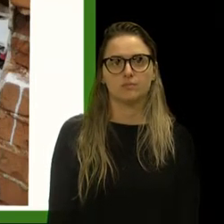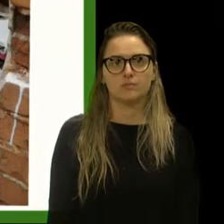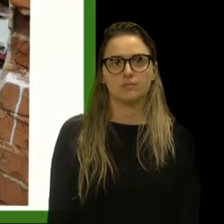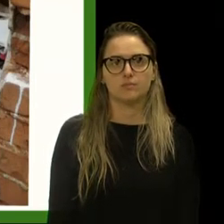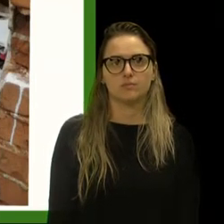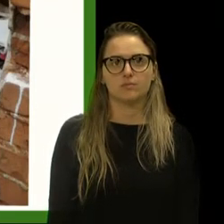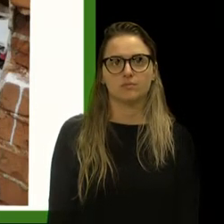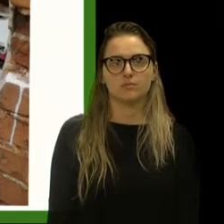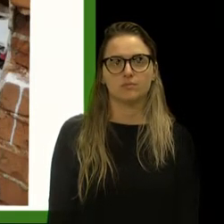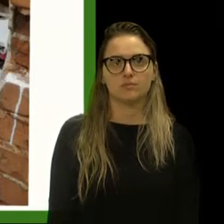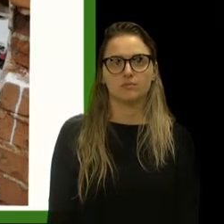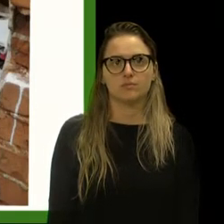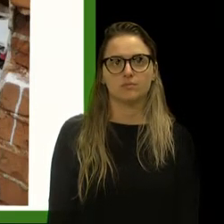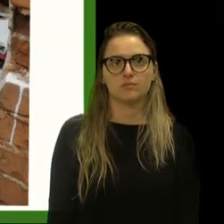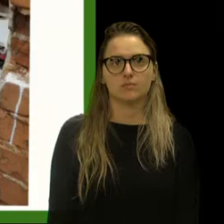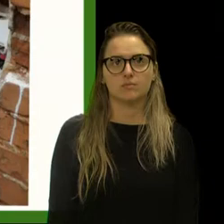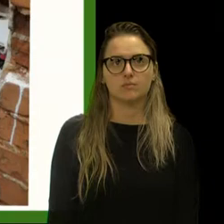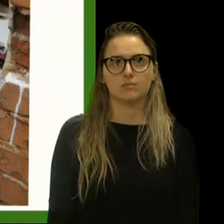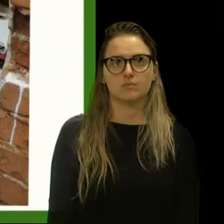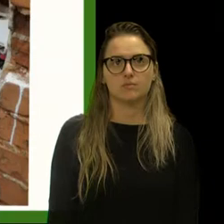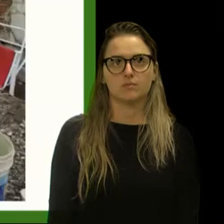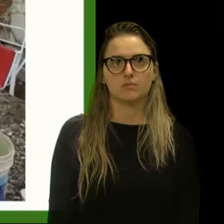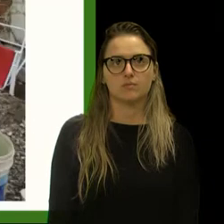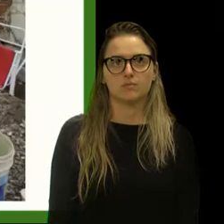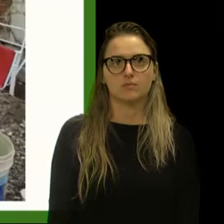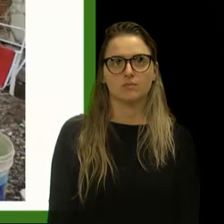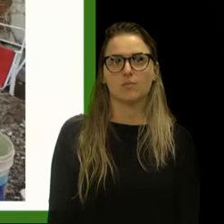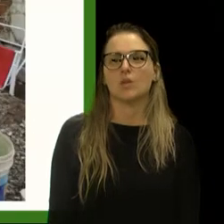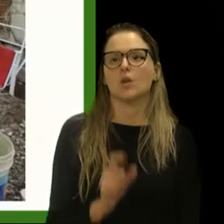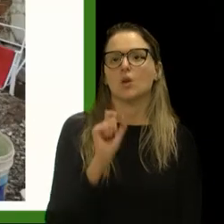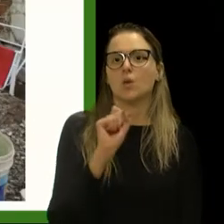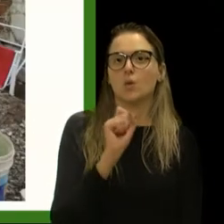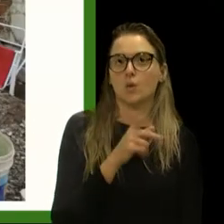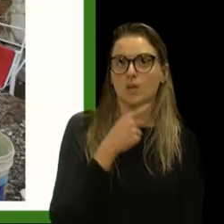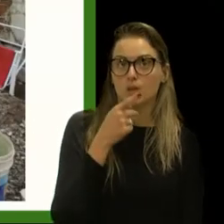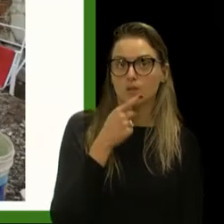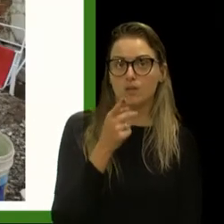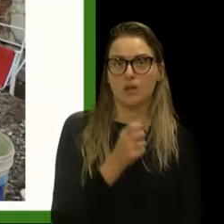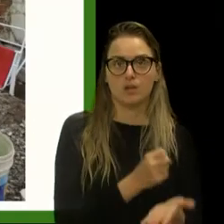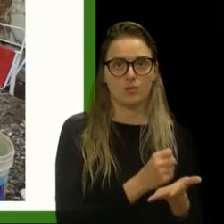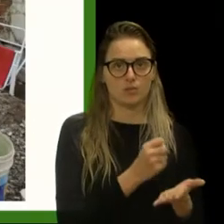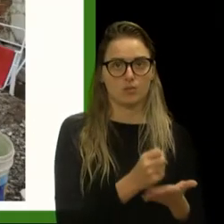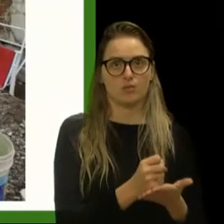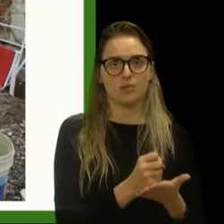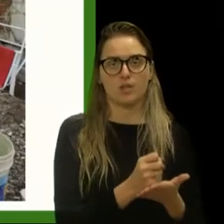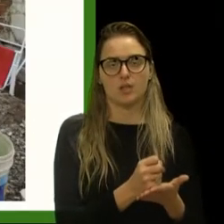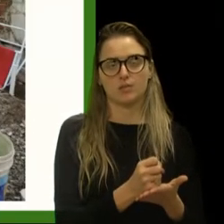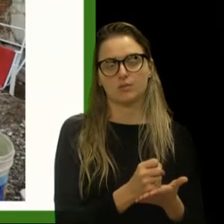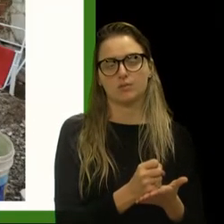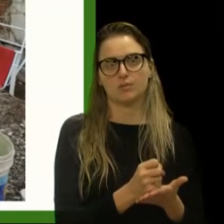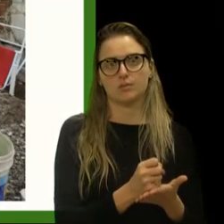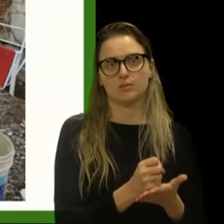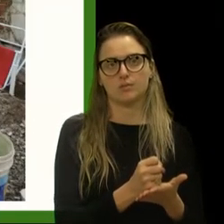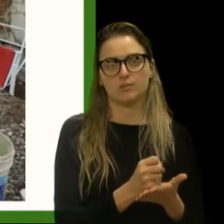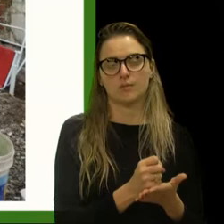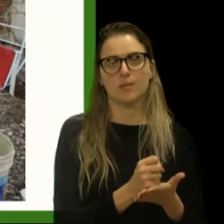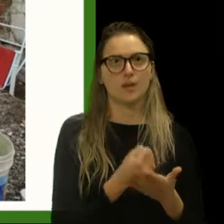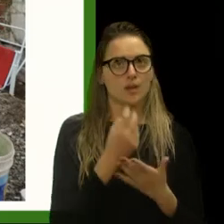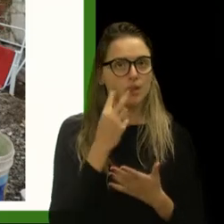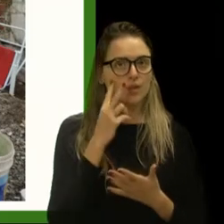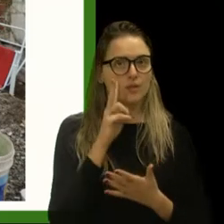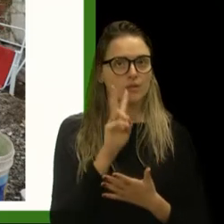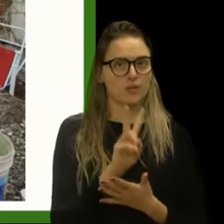O que diz o contrato, eu separei alguns itens aqui, considerando a